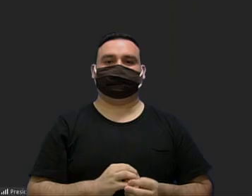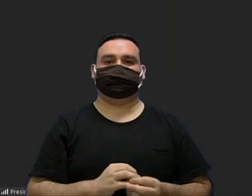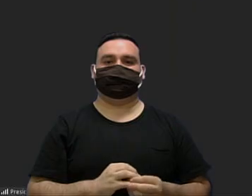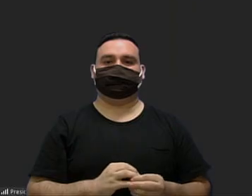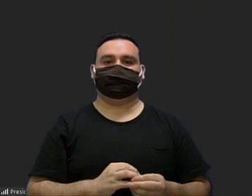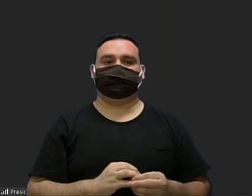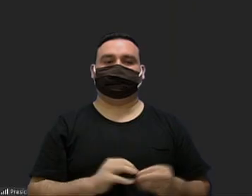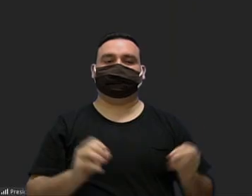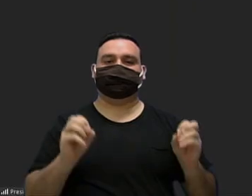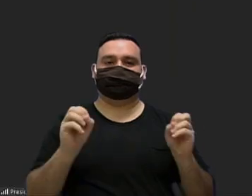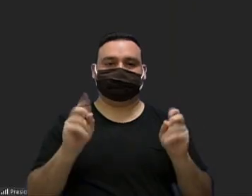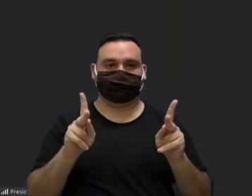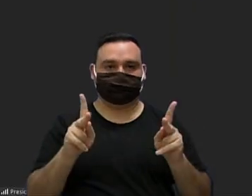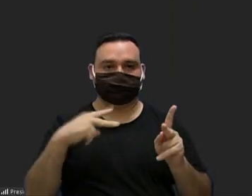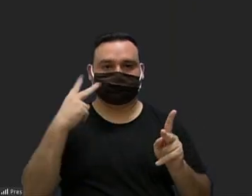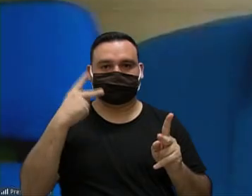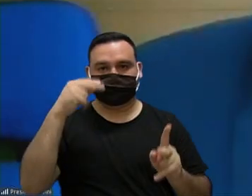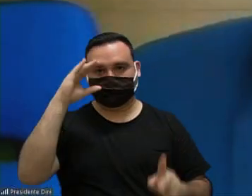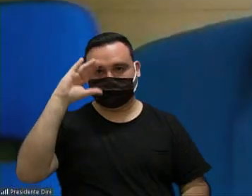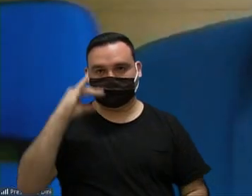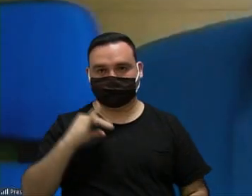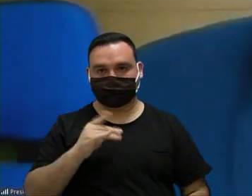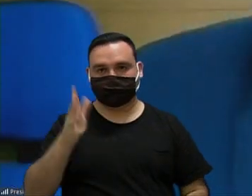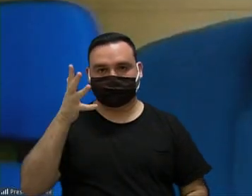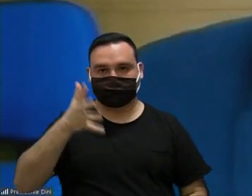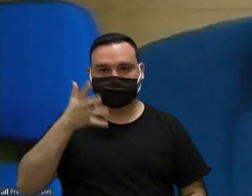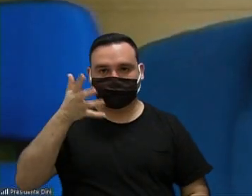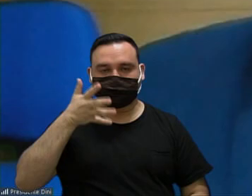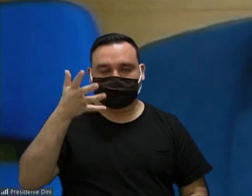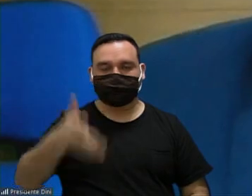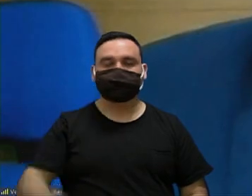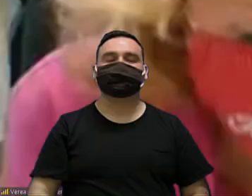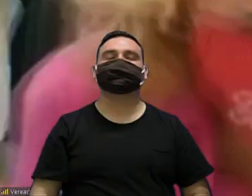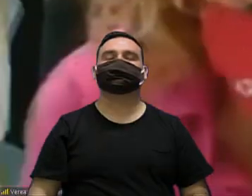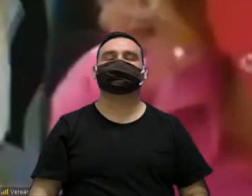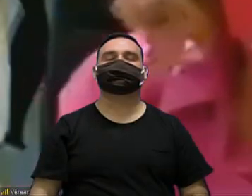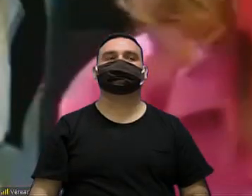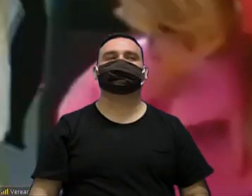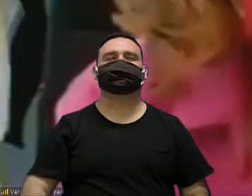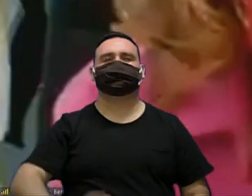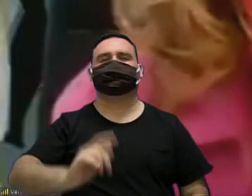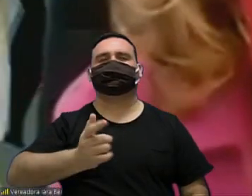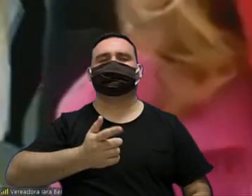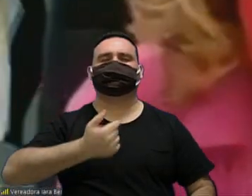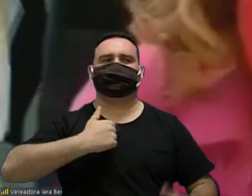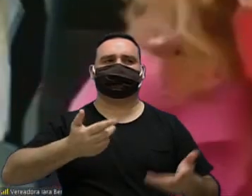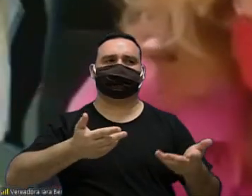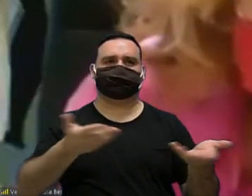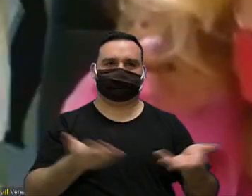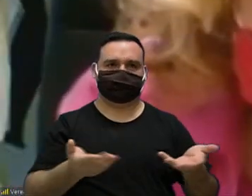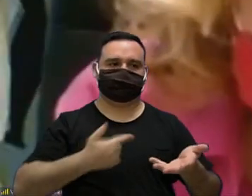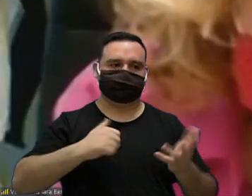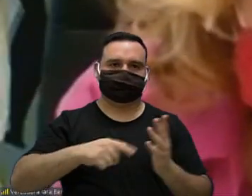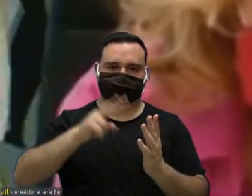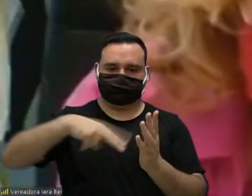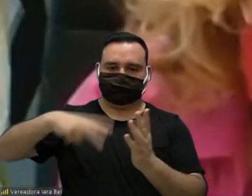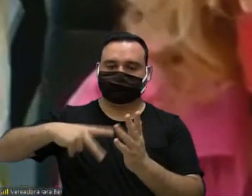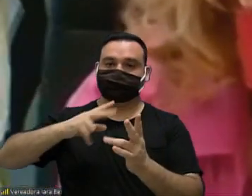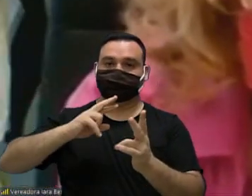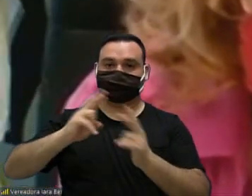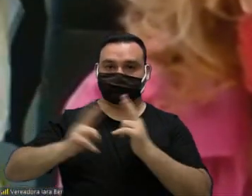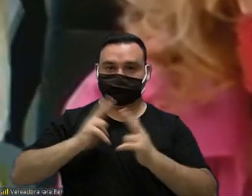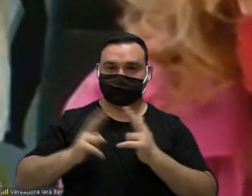ok vereadora e a área bernardia é eu tenho em mão o senhor presidente vereador manga a